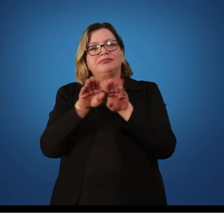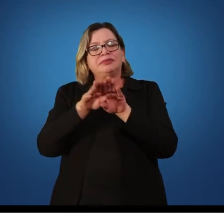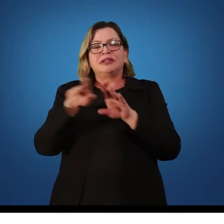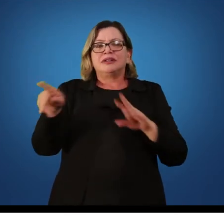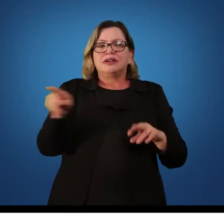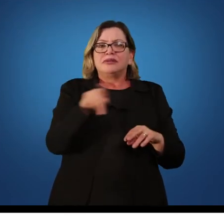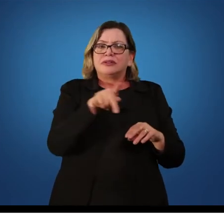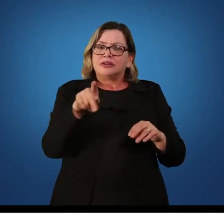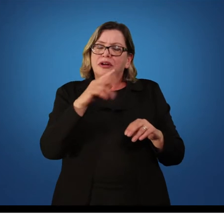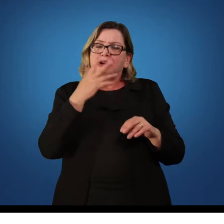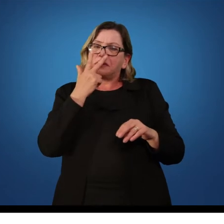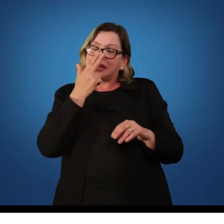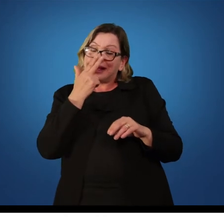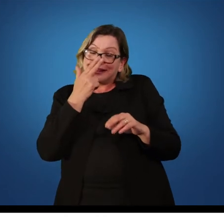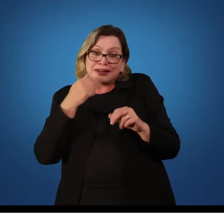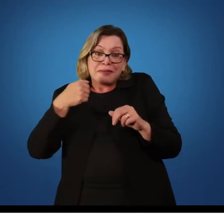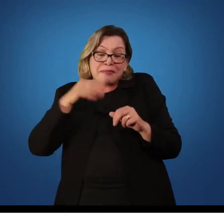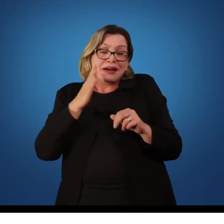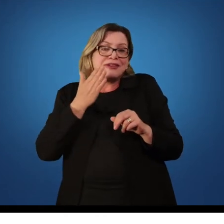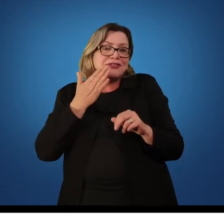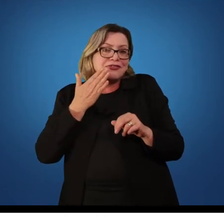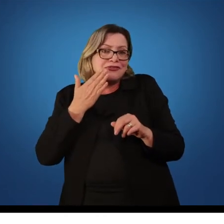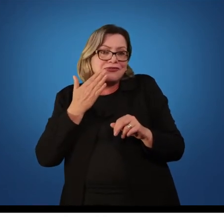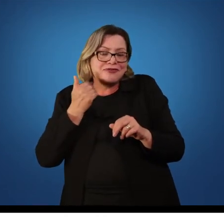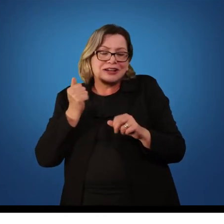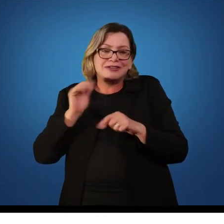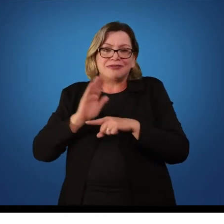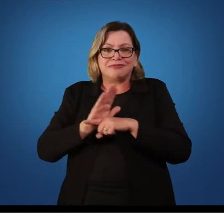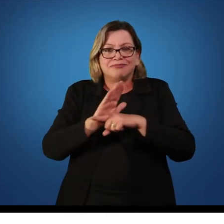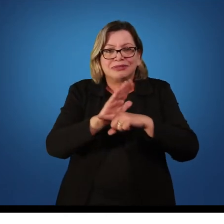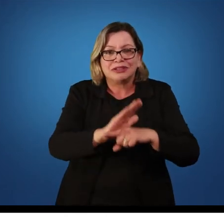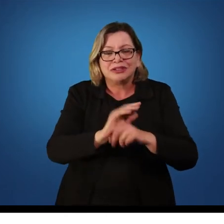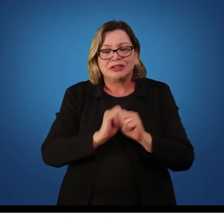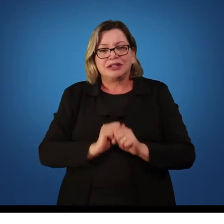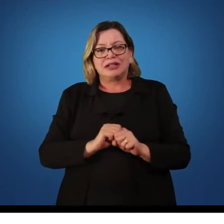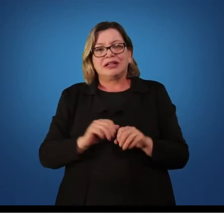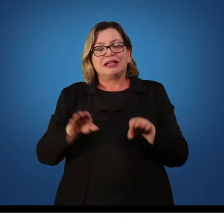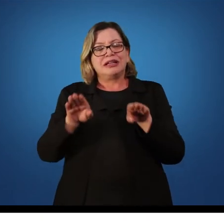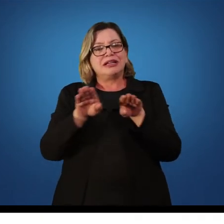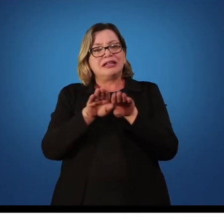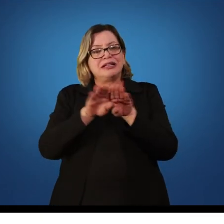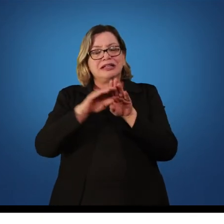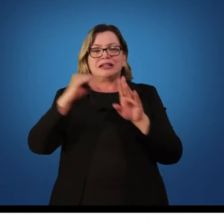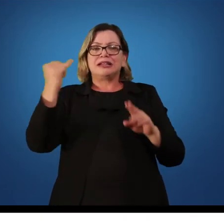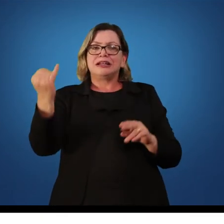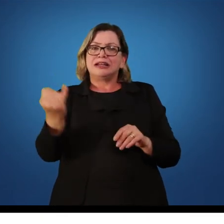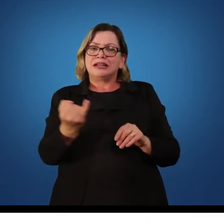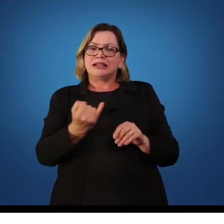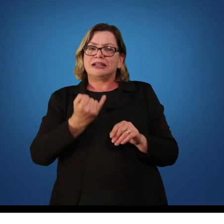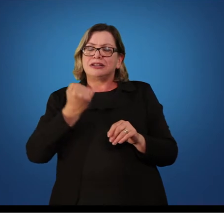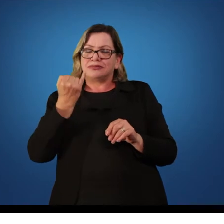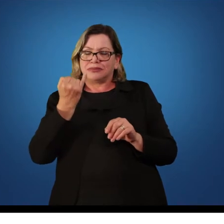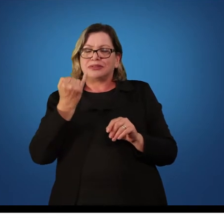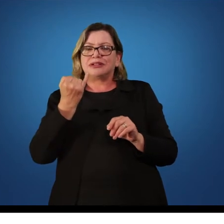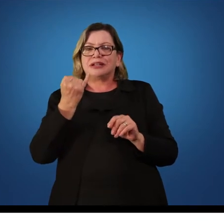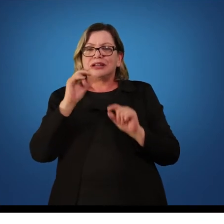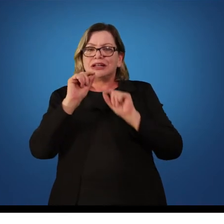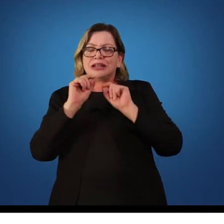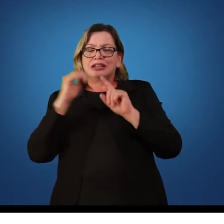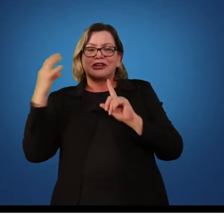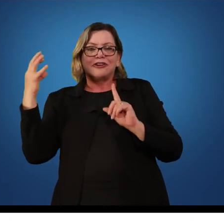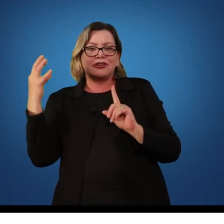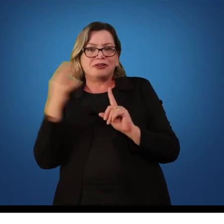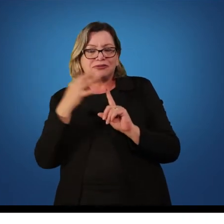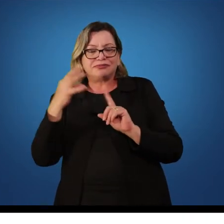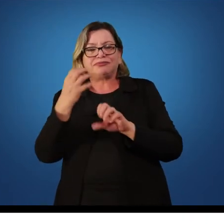é um facilitador nesse sentido. Outro aspecto importante que influencia no processo de ensino